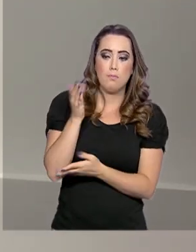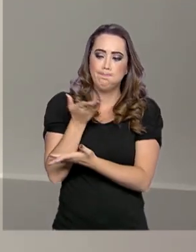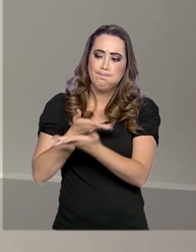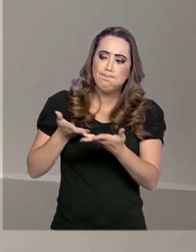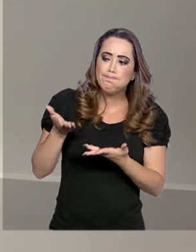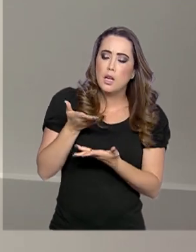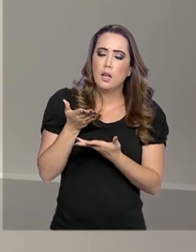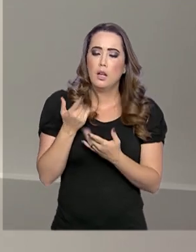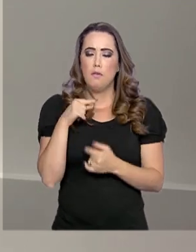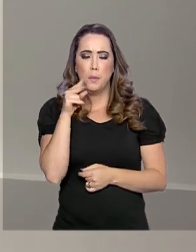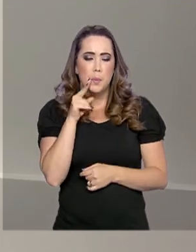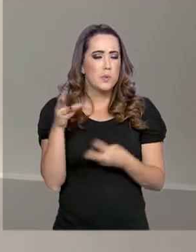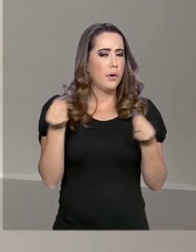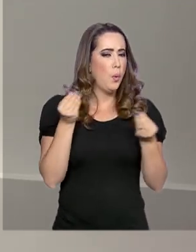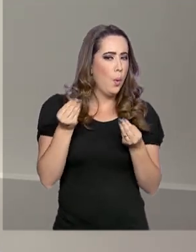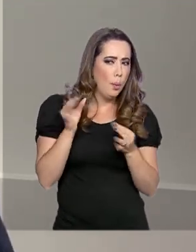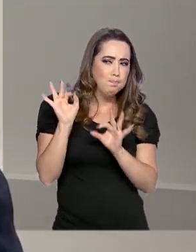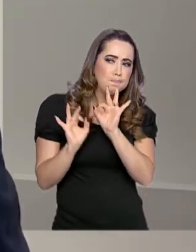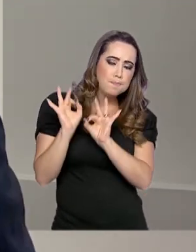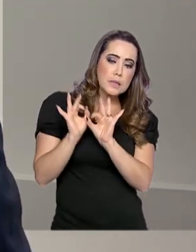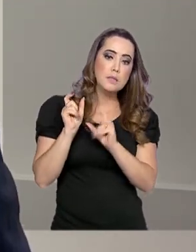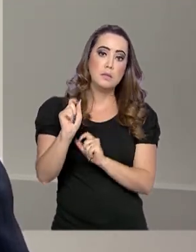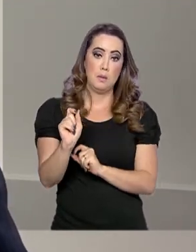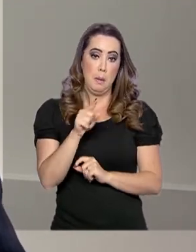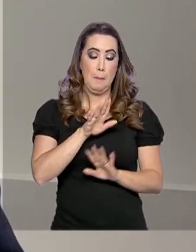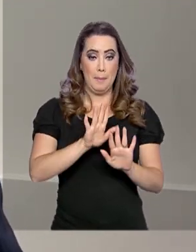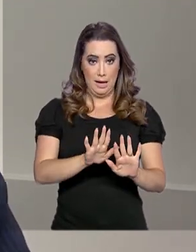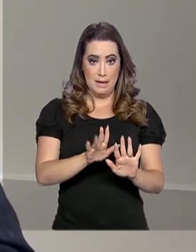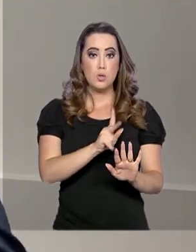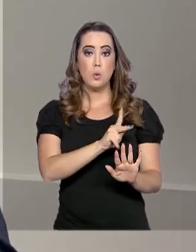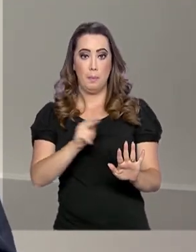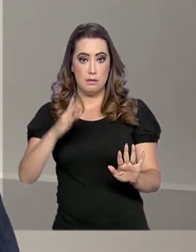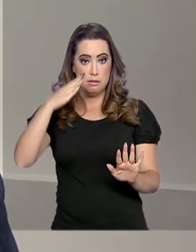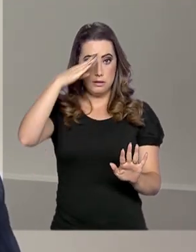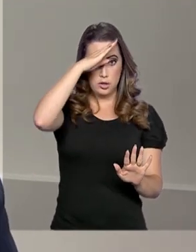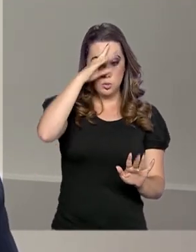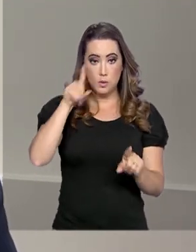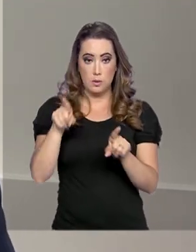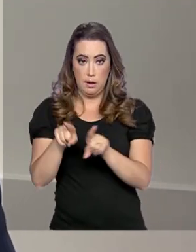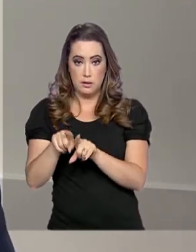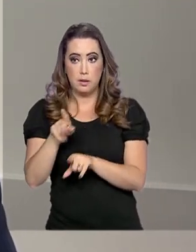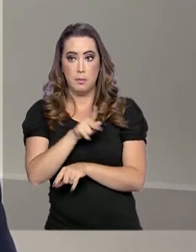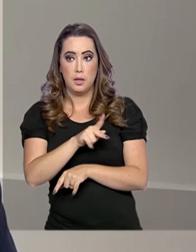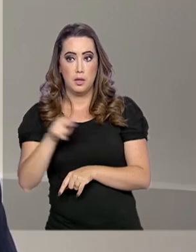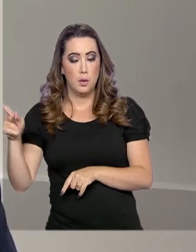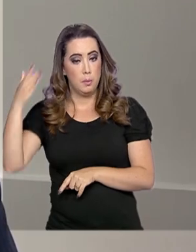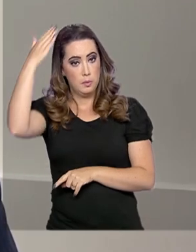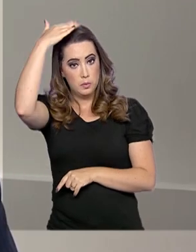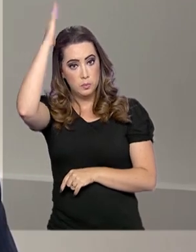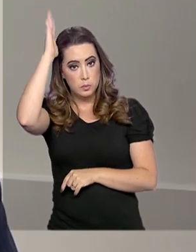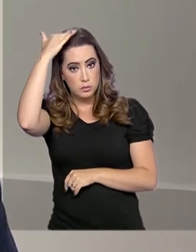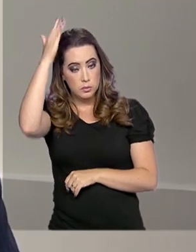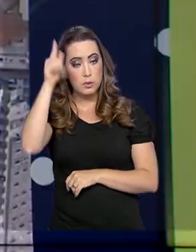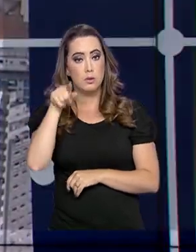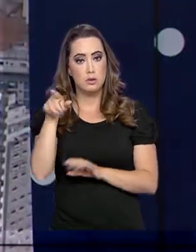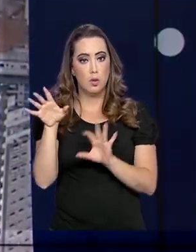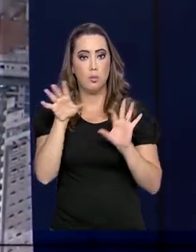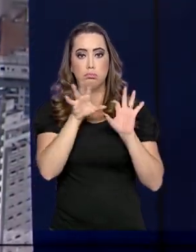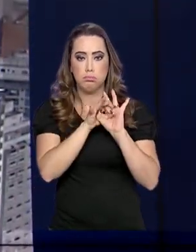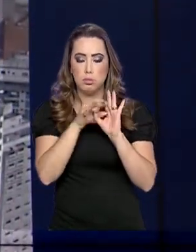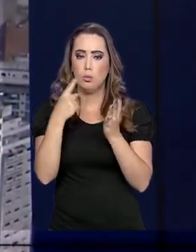forma exata que isso vai tomar, mas uma determinação dos presidentes disso que está recolhida no comunicado que eles emitiram.